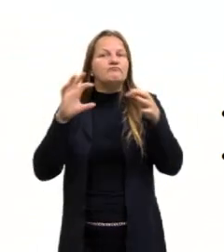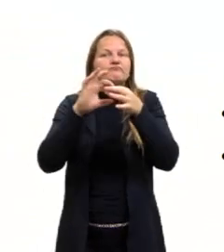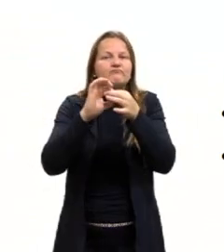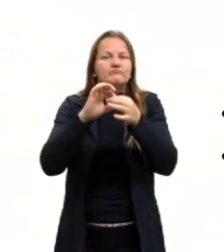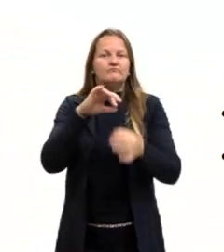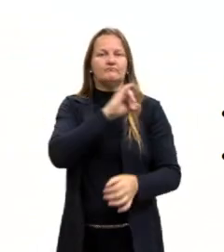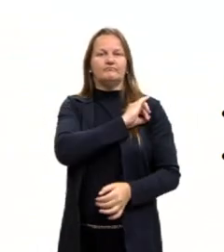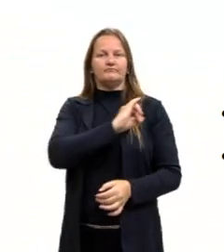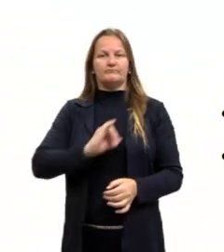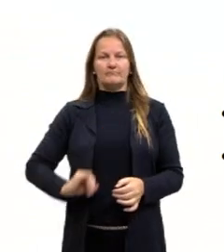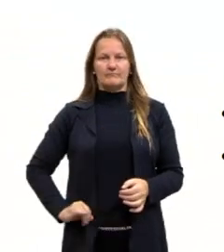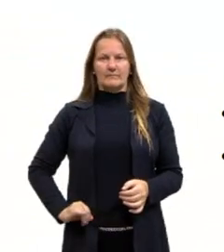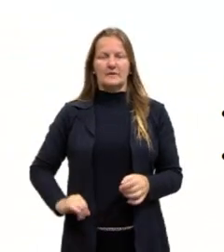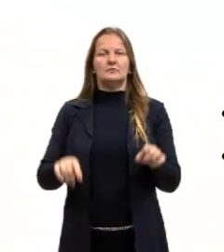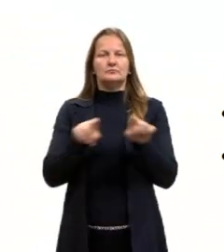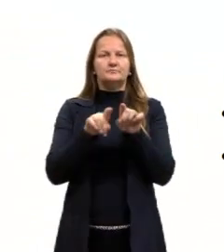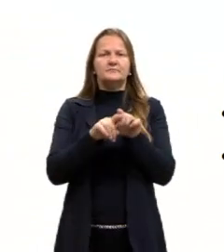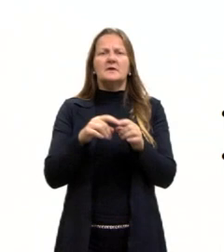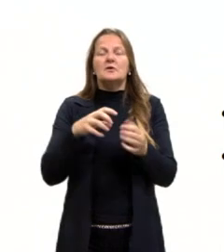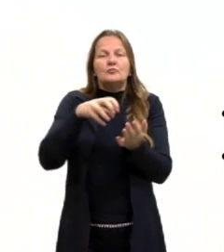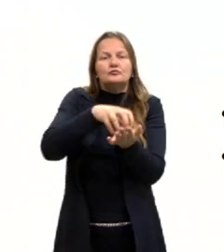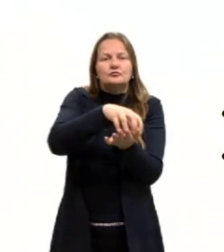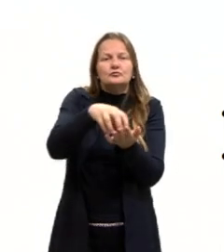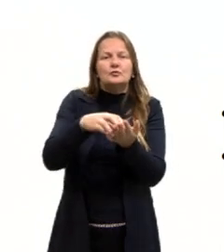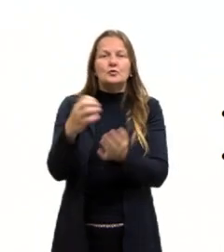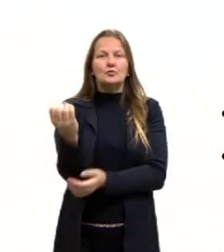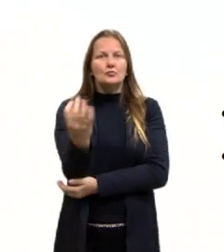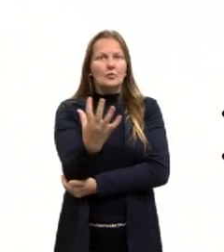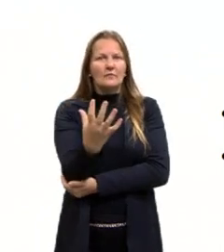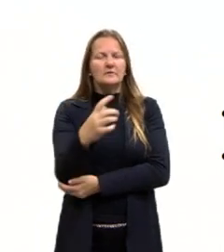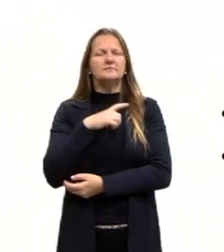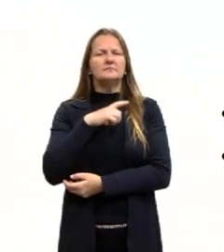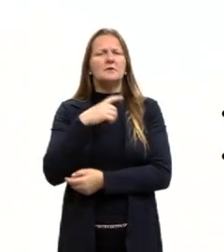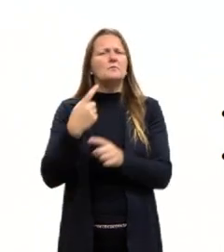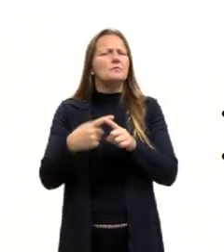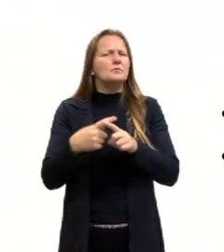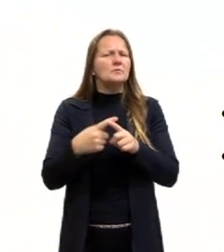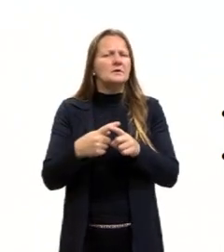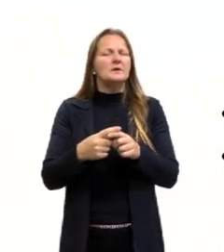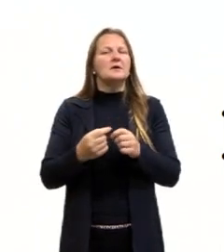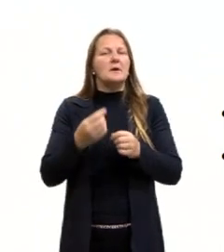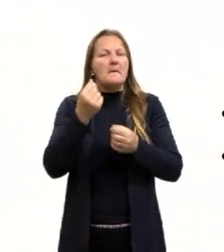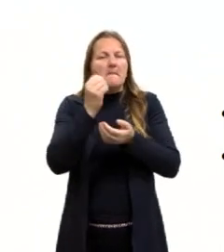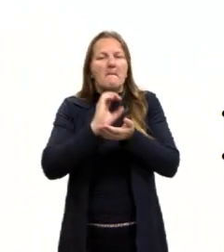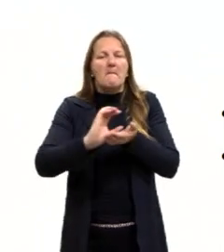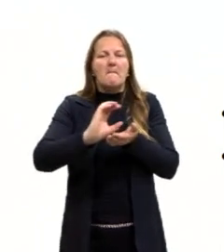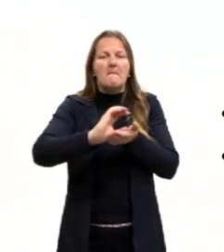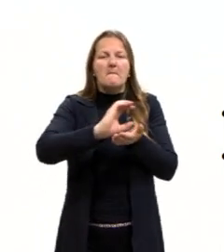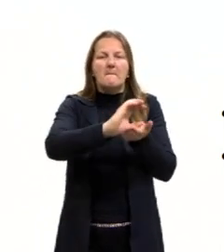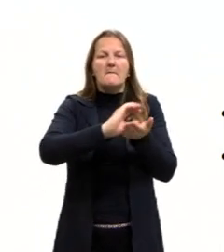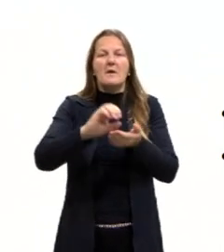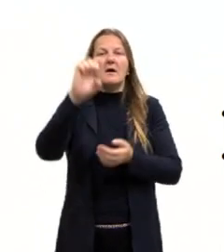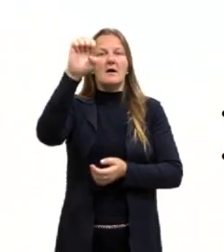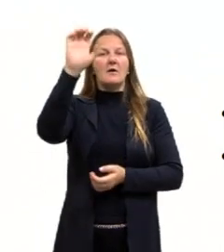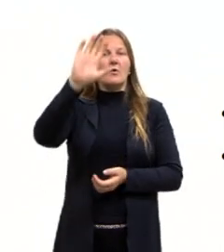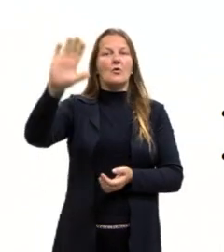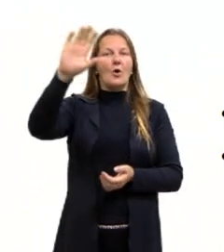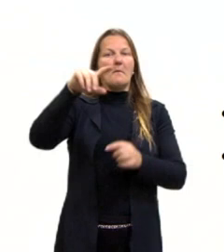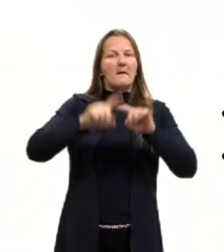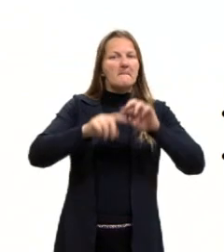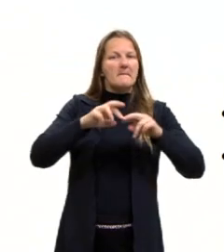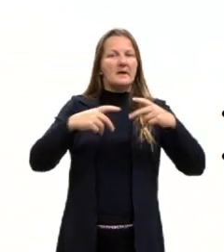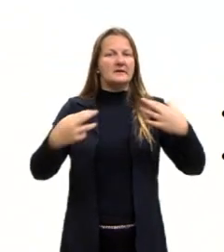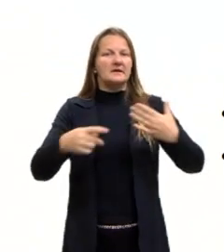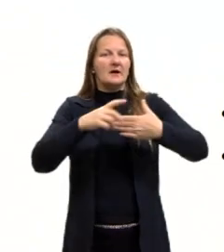imperialismo, essas novas colônias, elas foram procuradas exatamente para abastecer a Europa com matéria